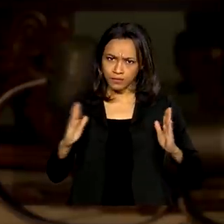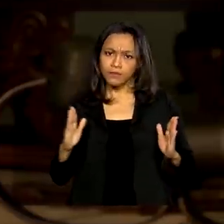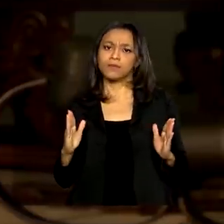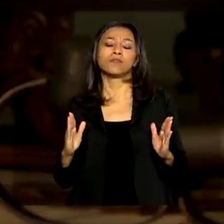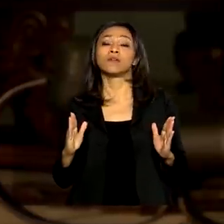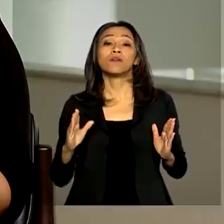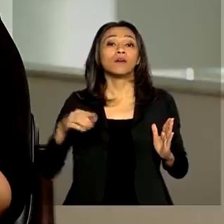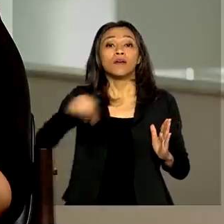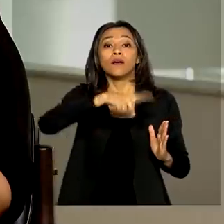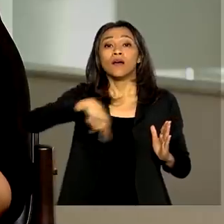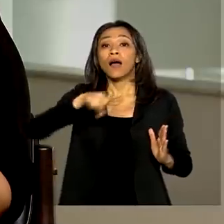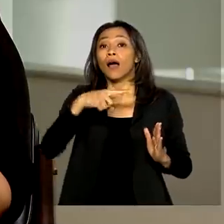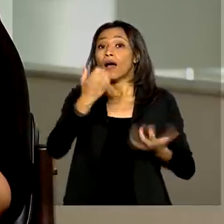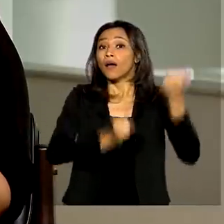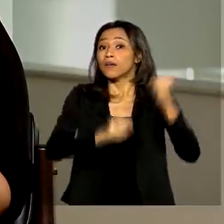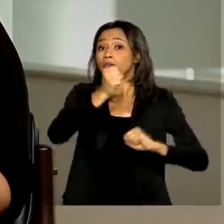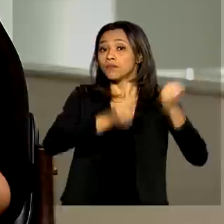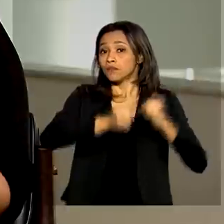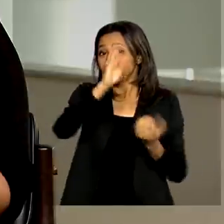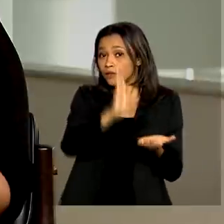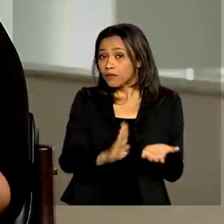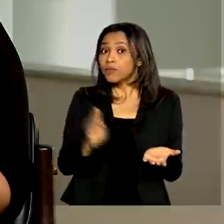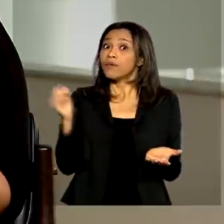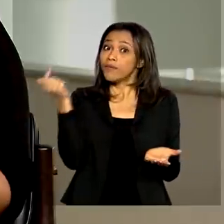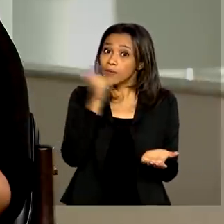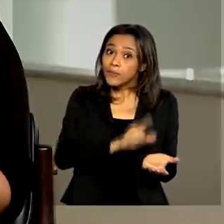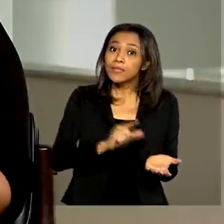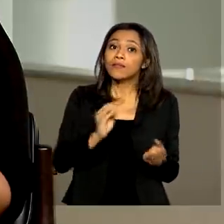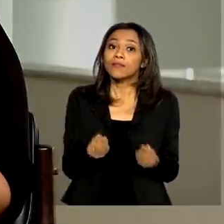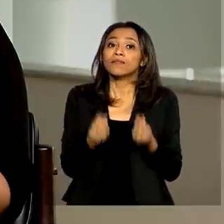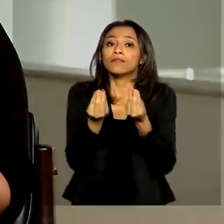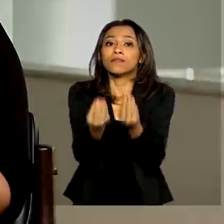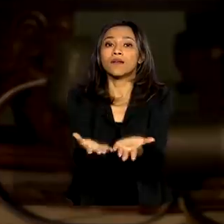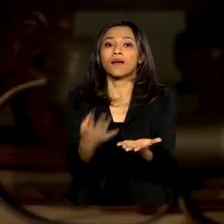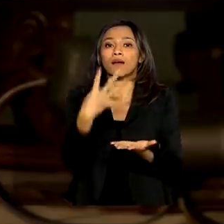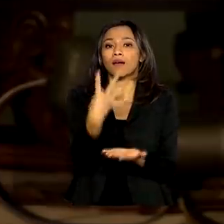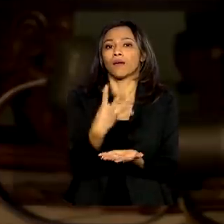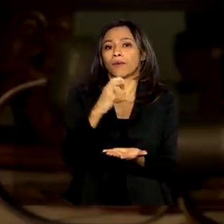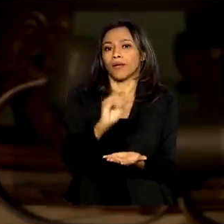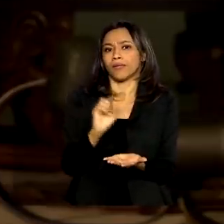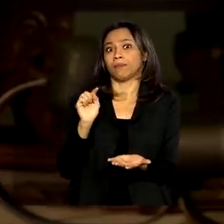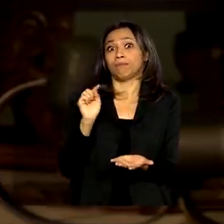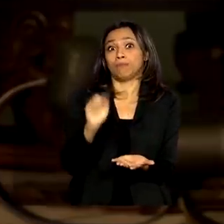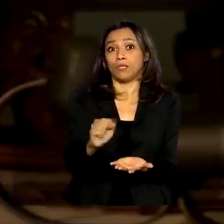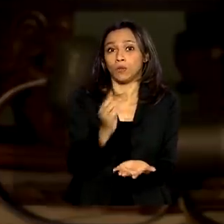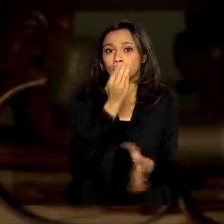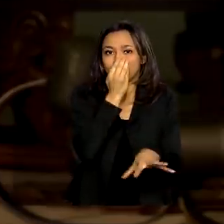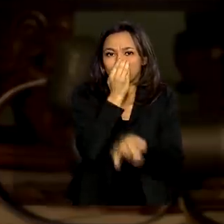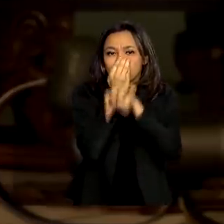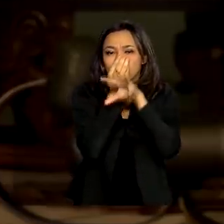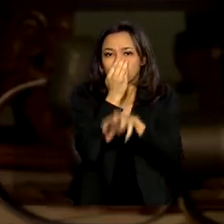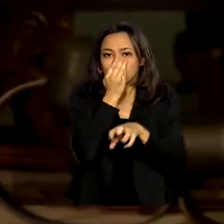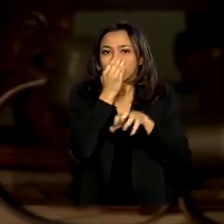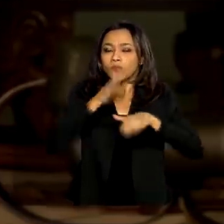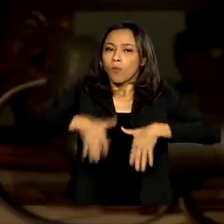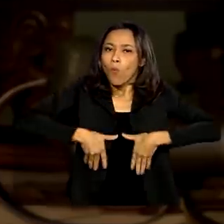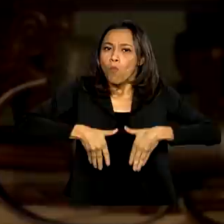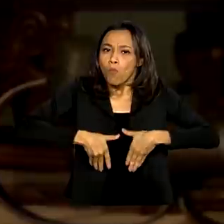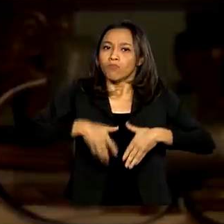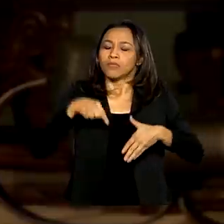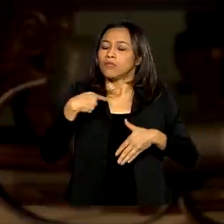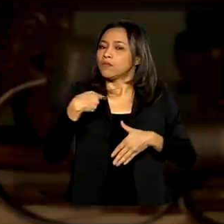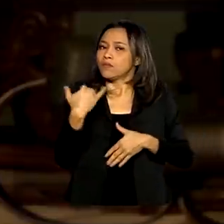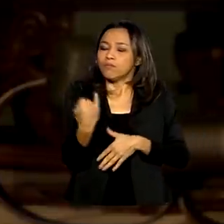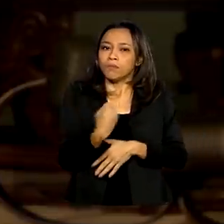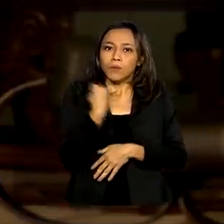a indústria brasileira vai ser capaz de entregar 40 mil ventiladores pulmonares. Isso é muito importante para o nosso